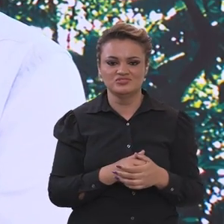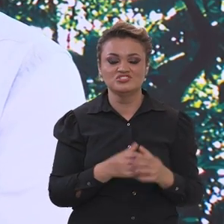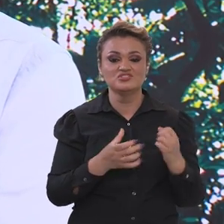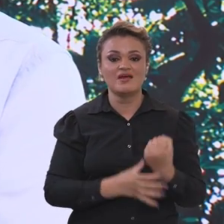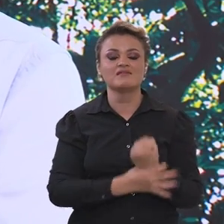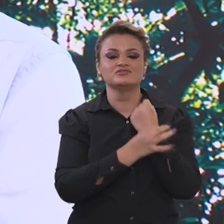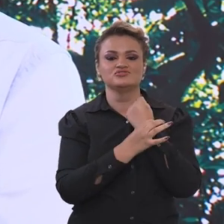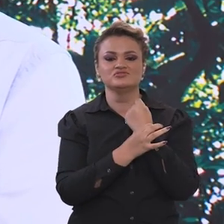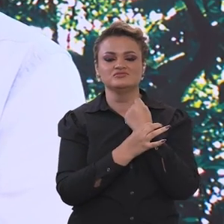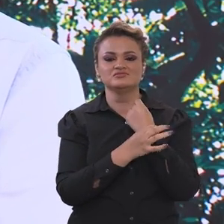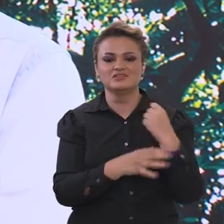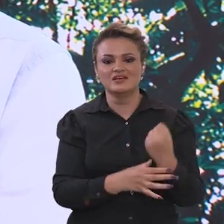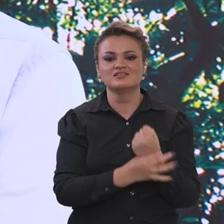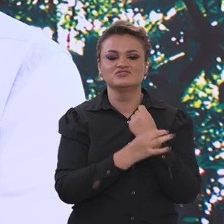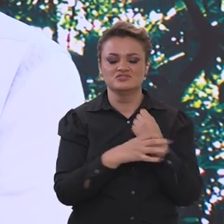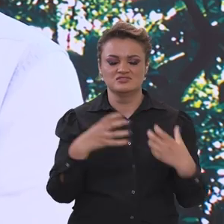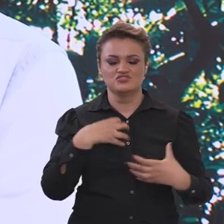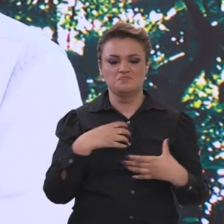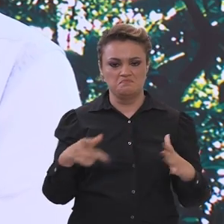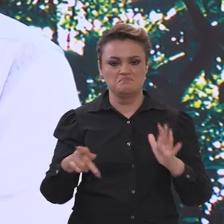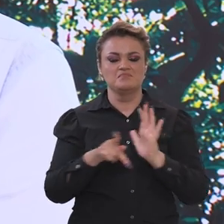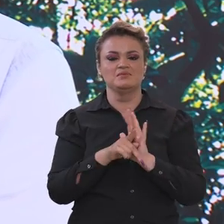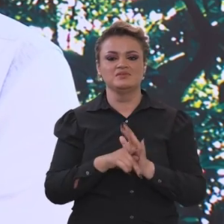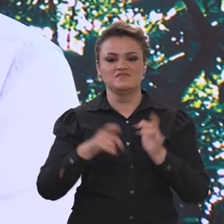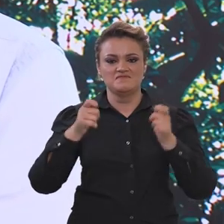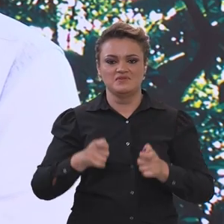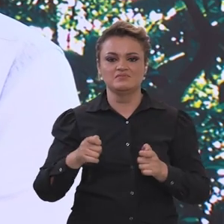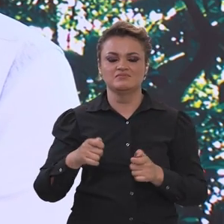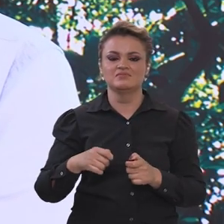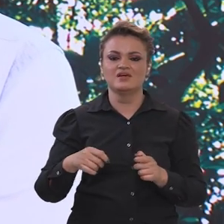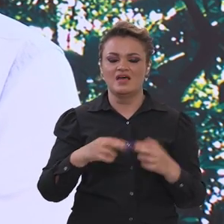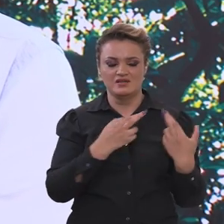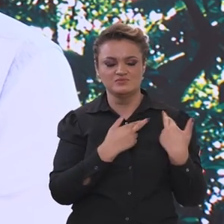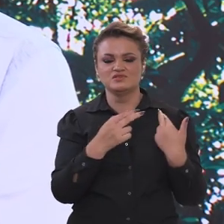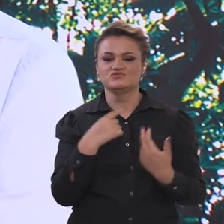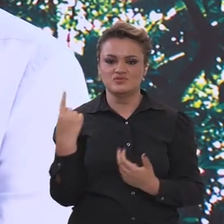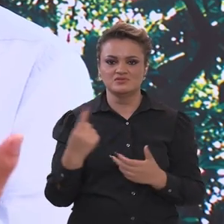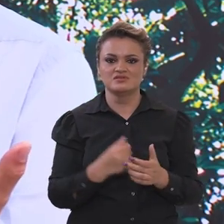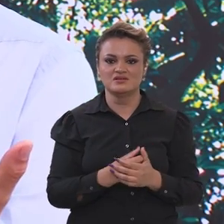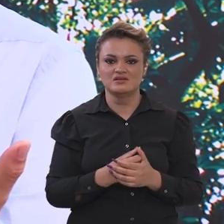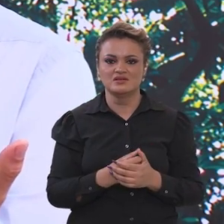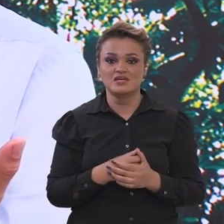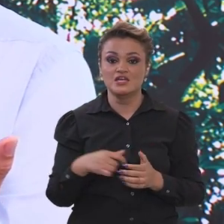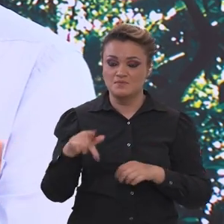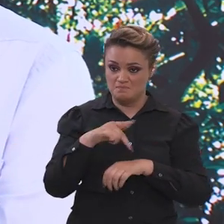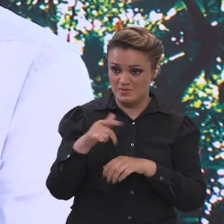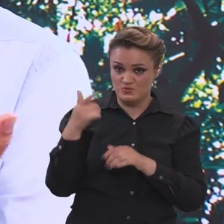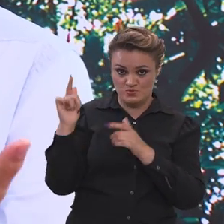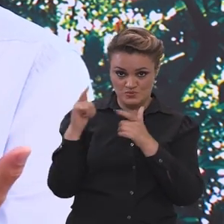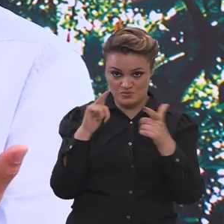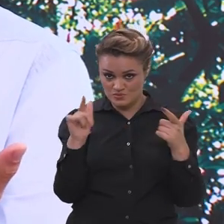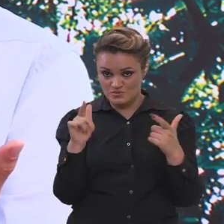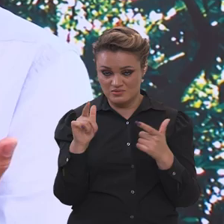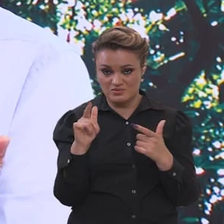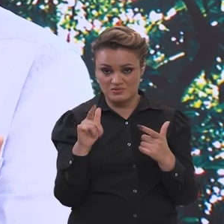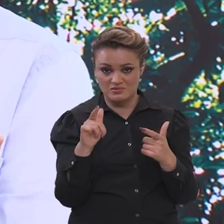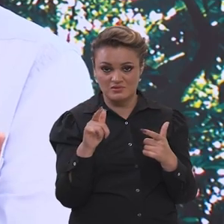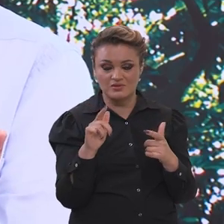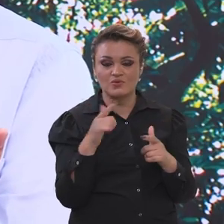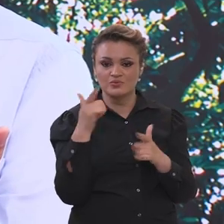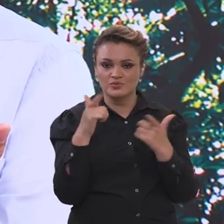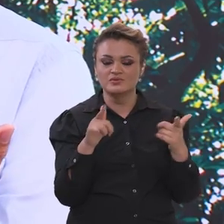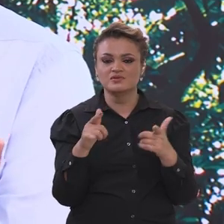garantir a permanência dela de pé é nossa. E os países que, historicamente,